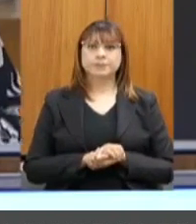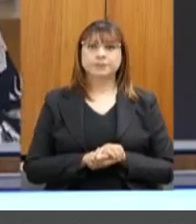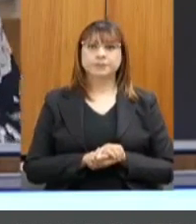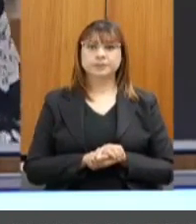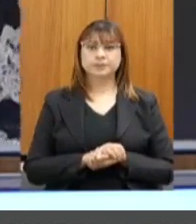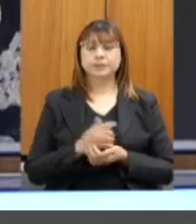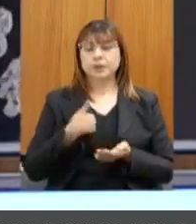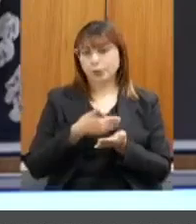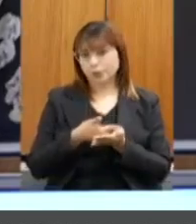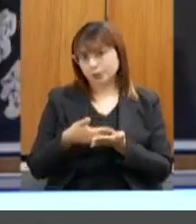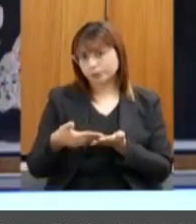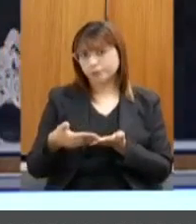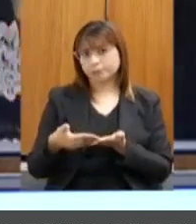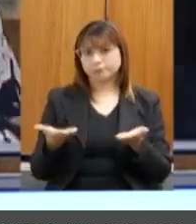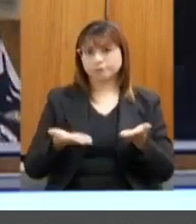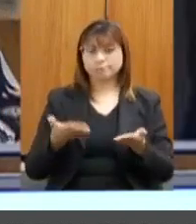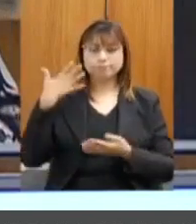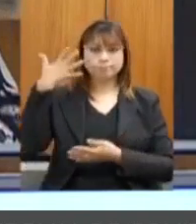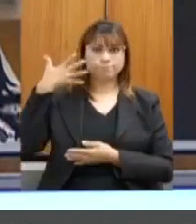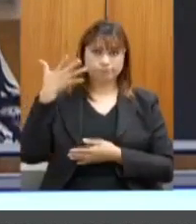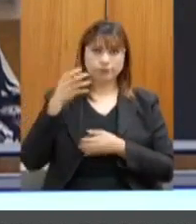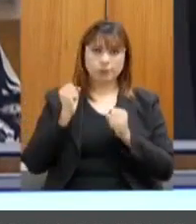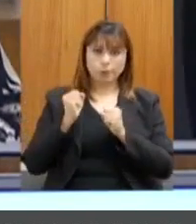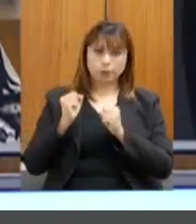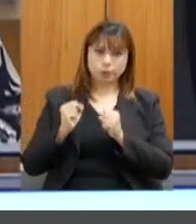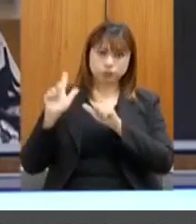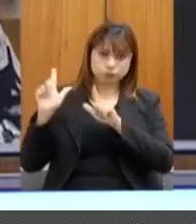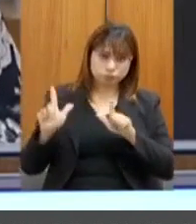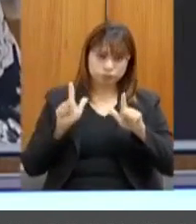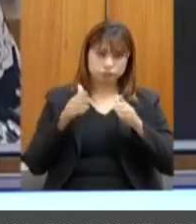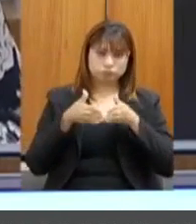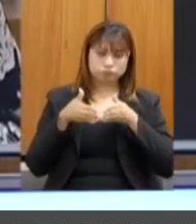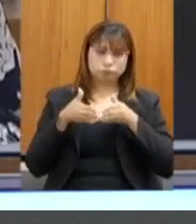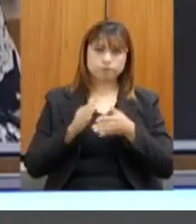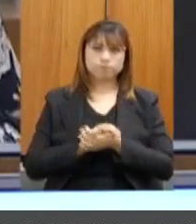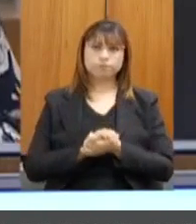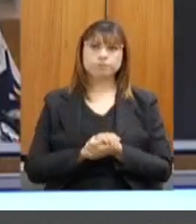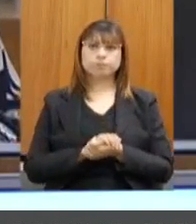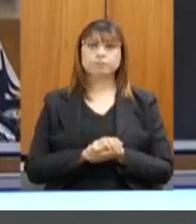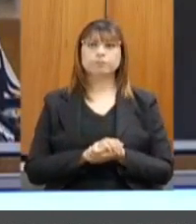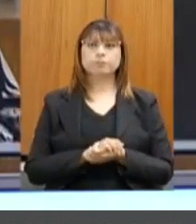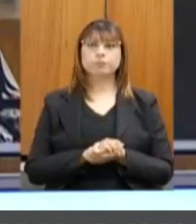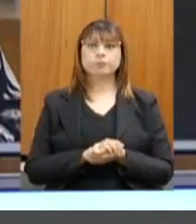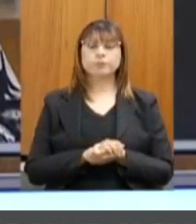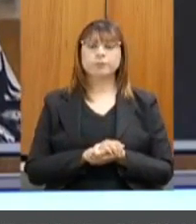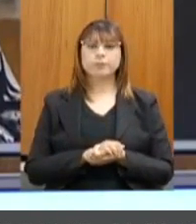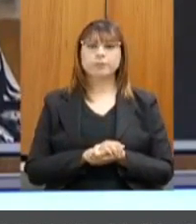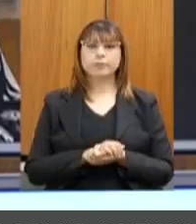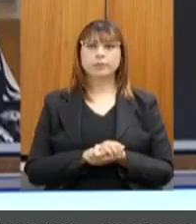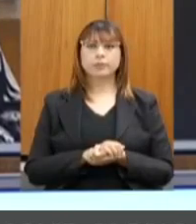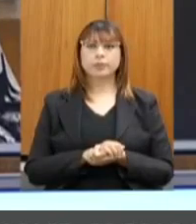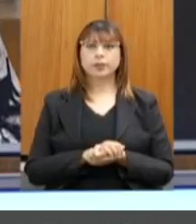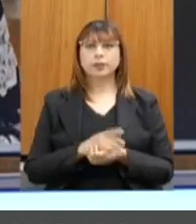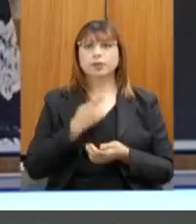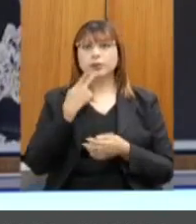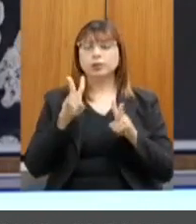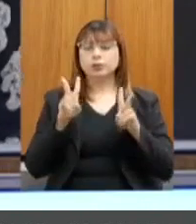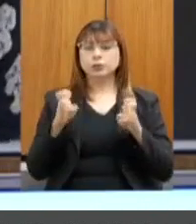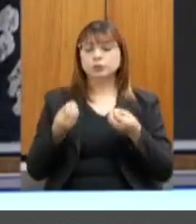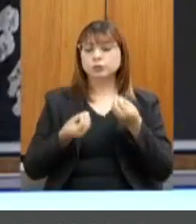eu inicio, então, a apresentação, pode passar, por favor, abordando as medidas